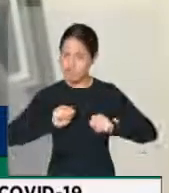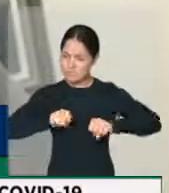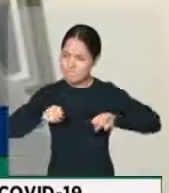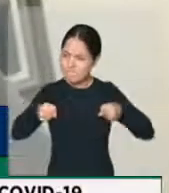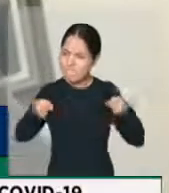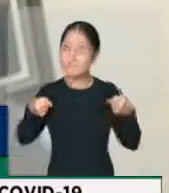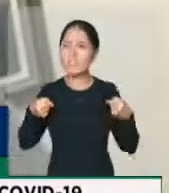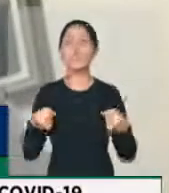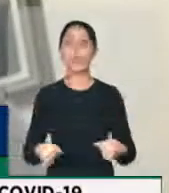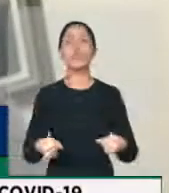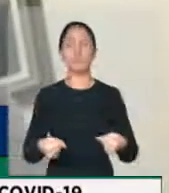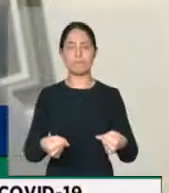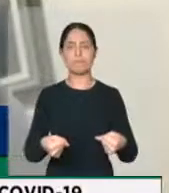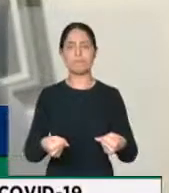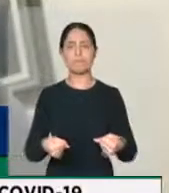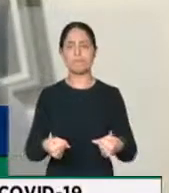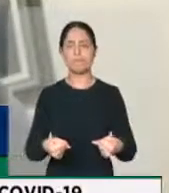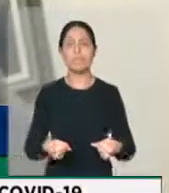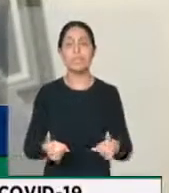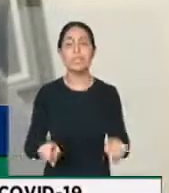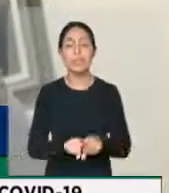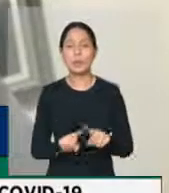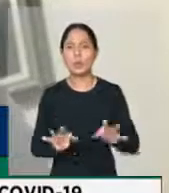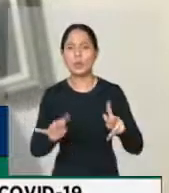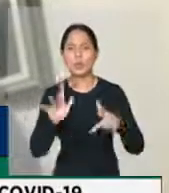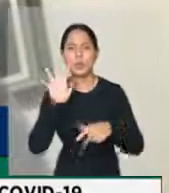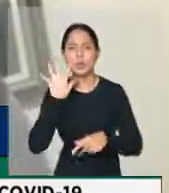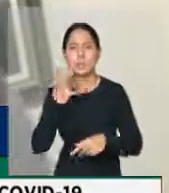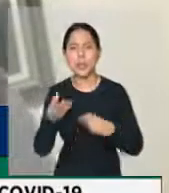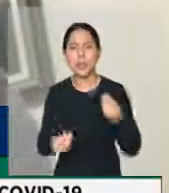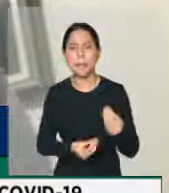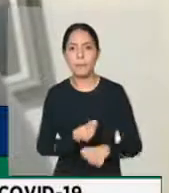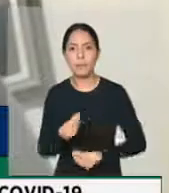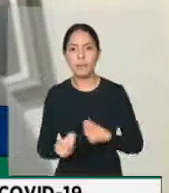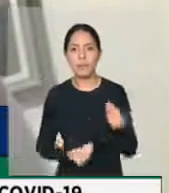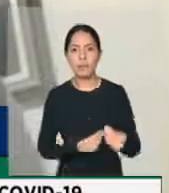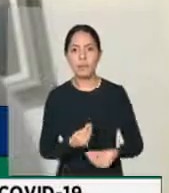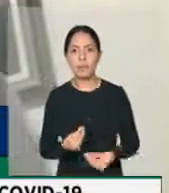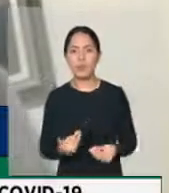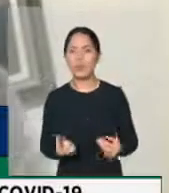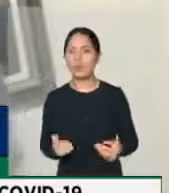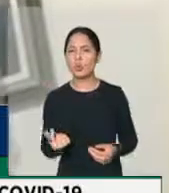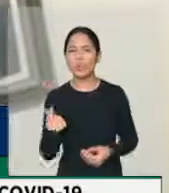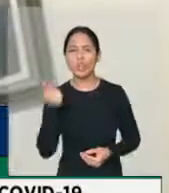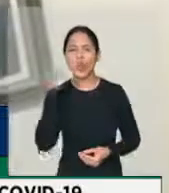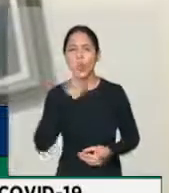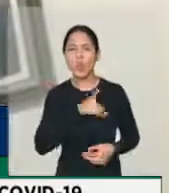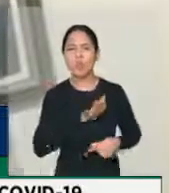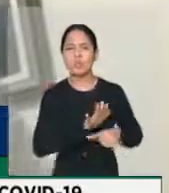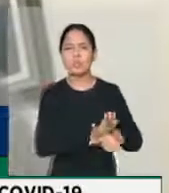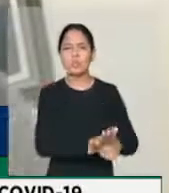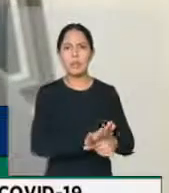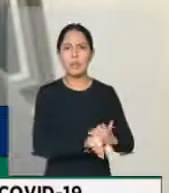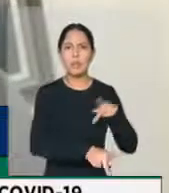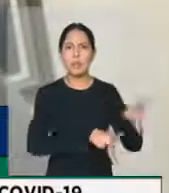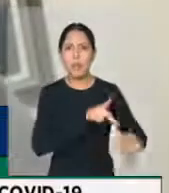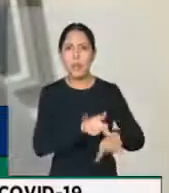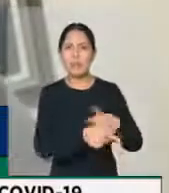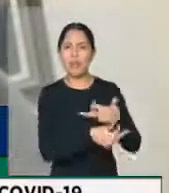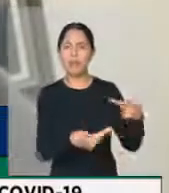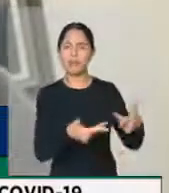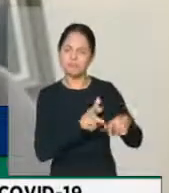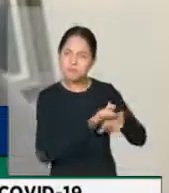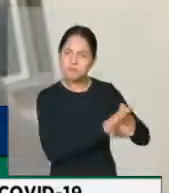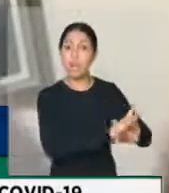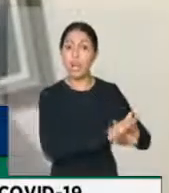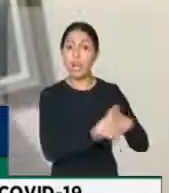do Orçamento de Guerra, mas todas as medidas no sentido, na direção, de fazer o dinheiro chegar na mão das pessoas que mais precisam, de dar